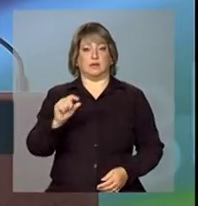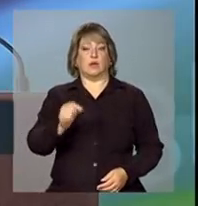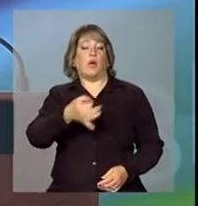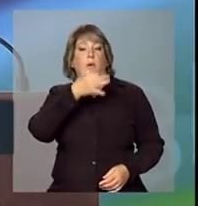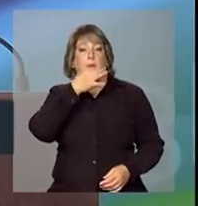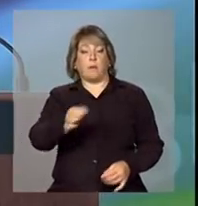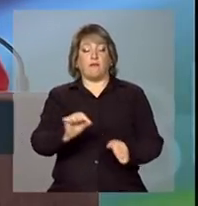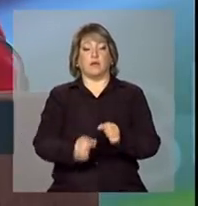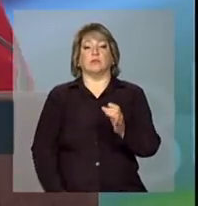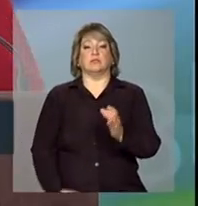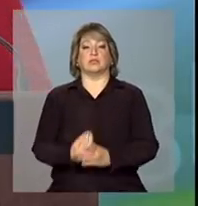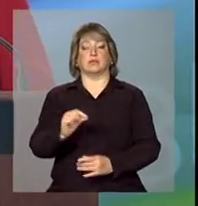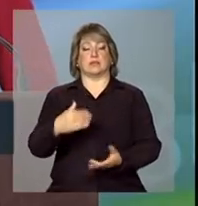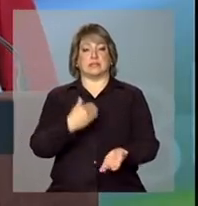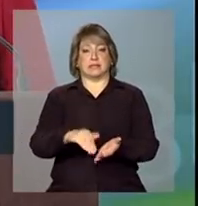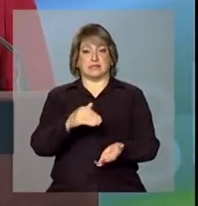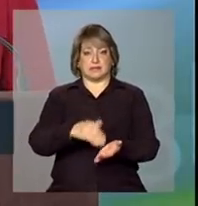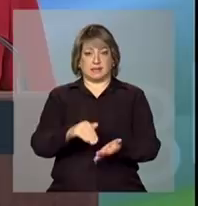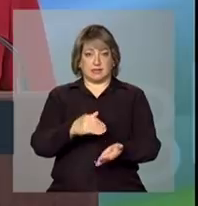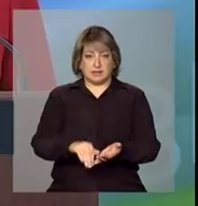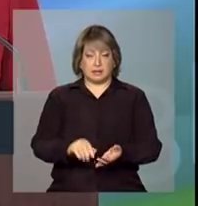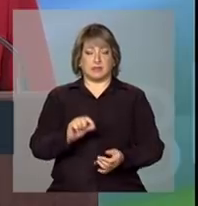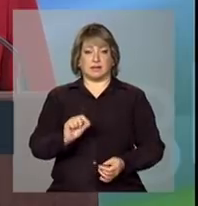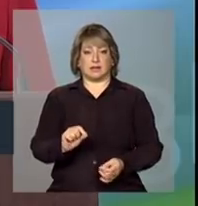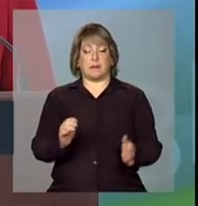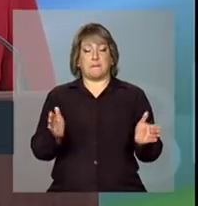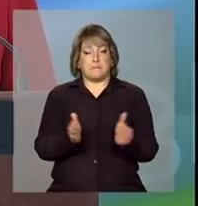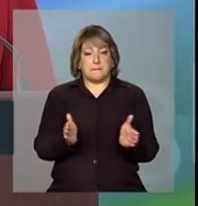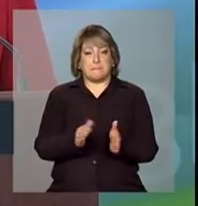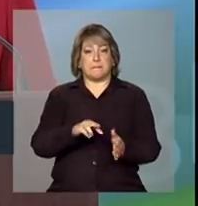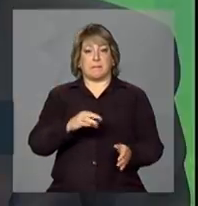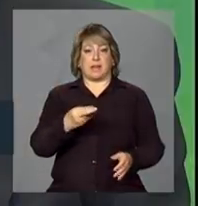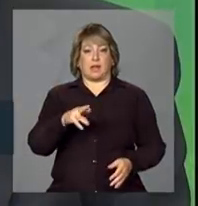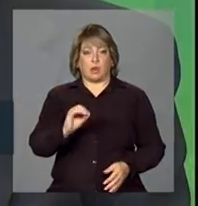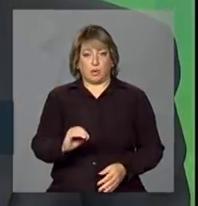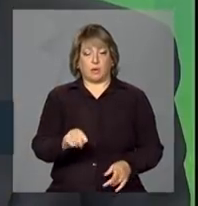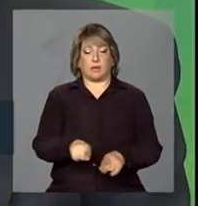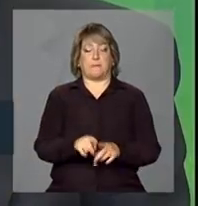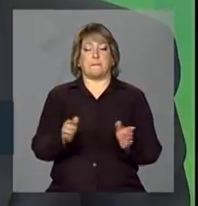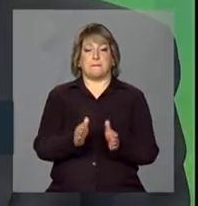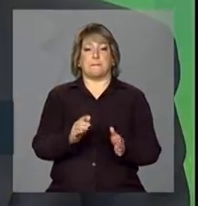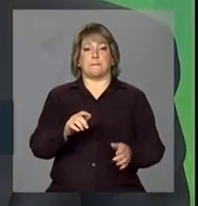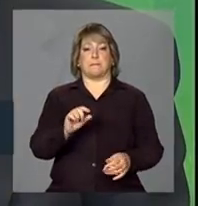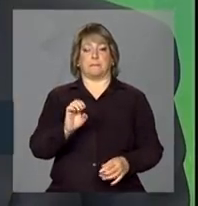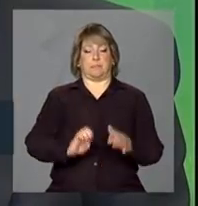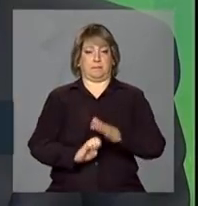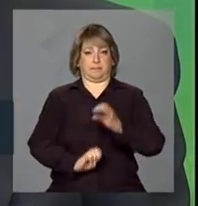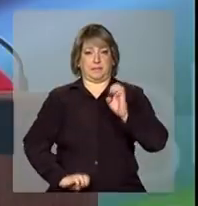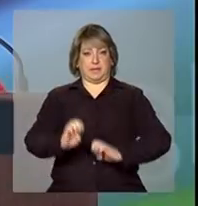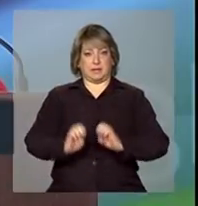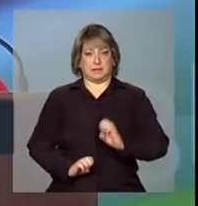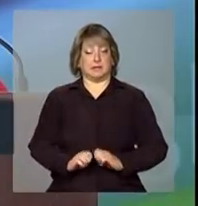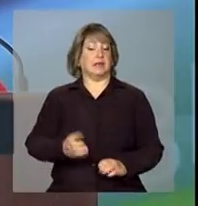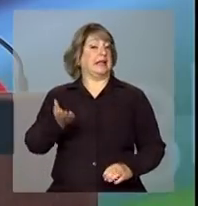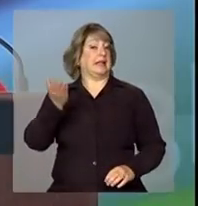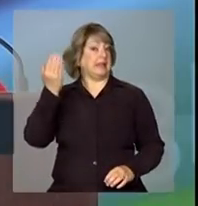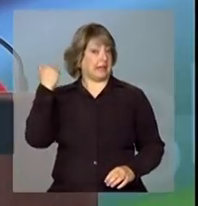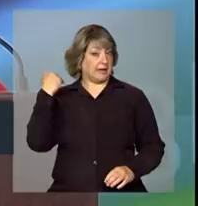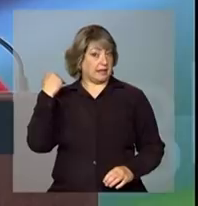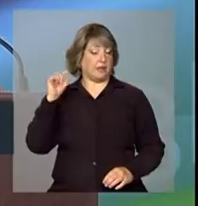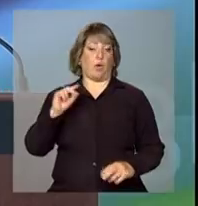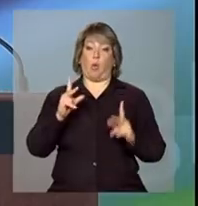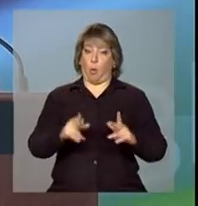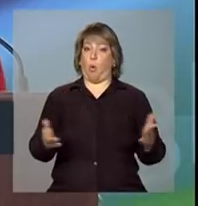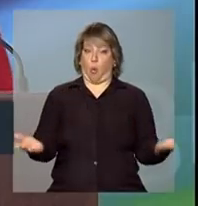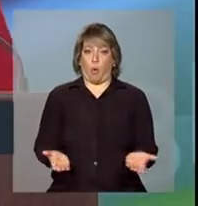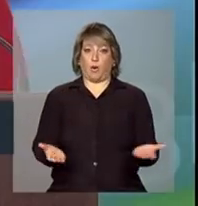de criação da Secretaria da Micro e Pequena Empresa. e naquela época como